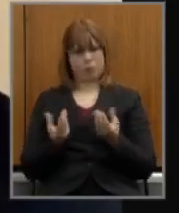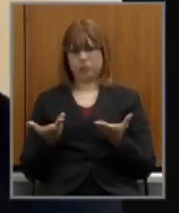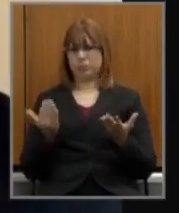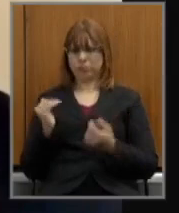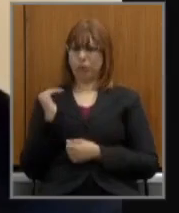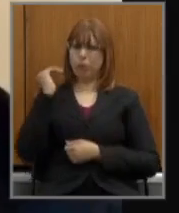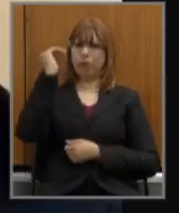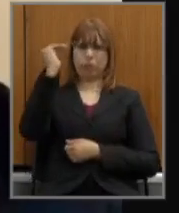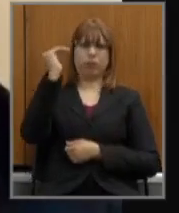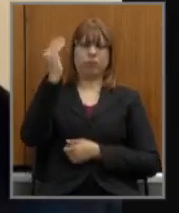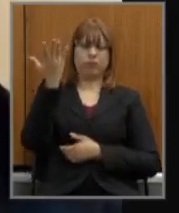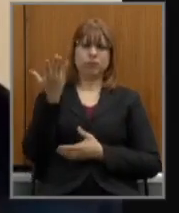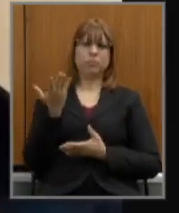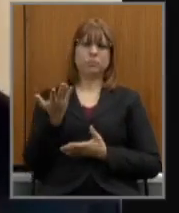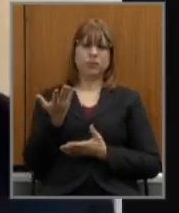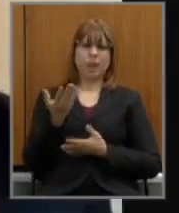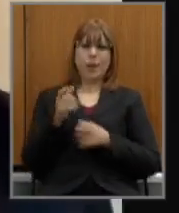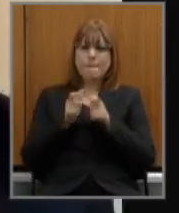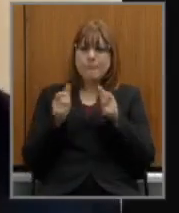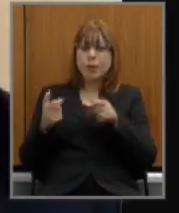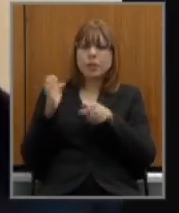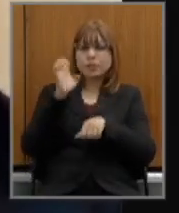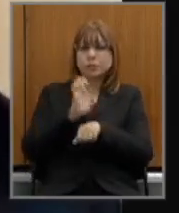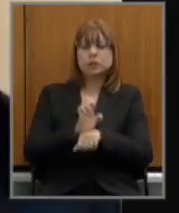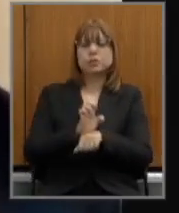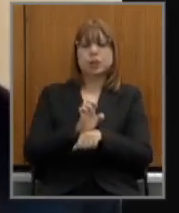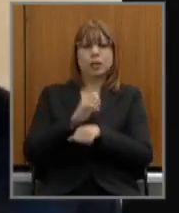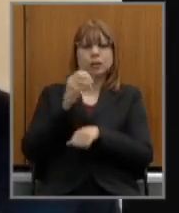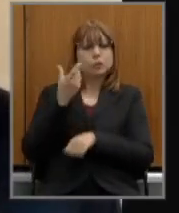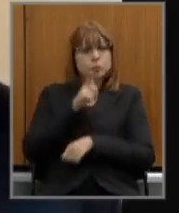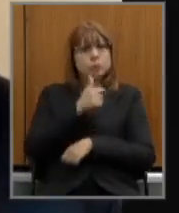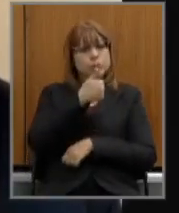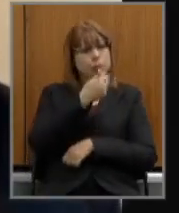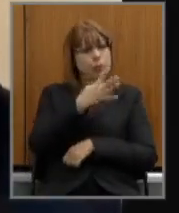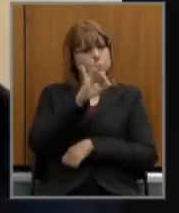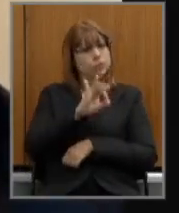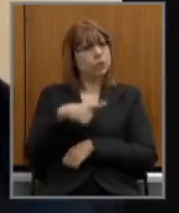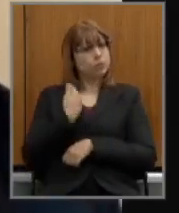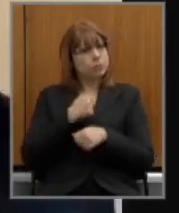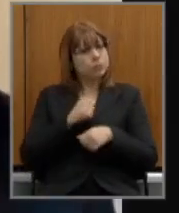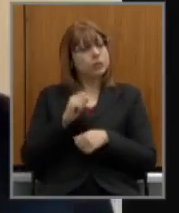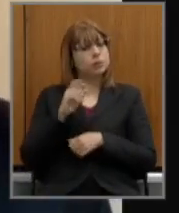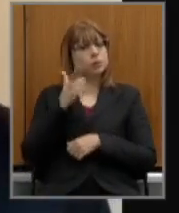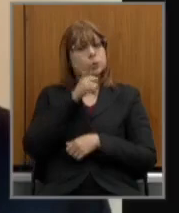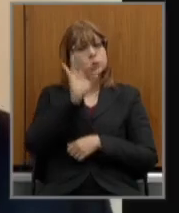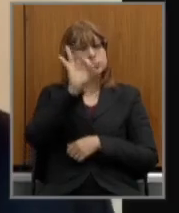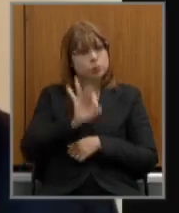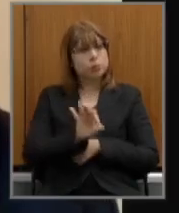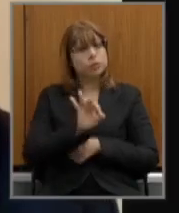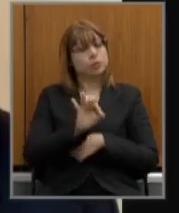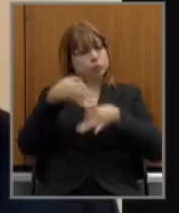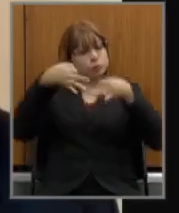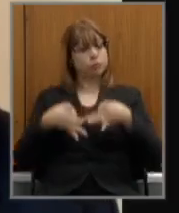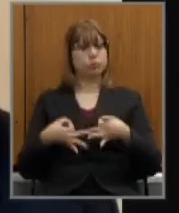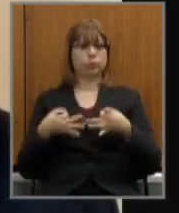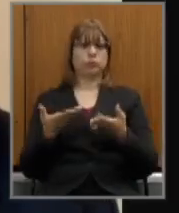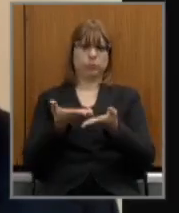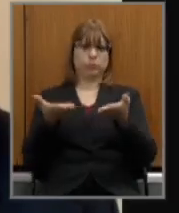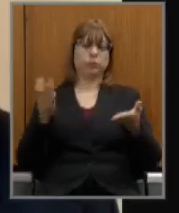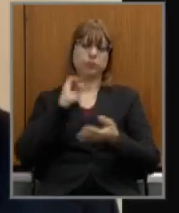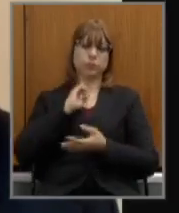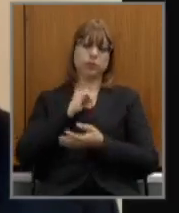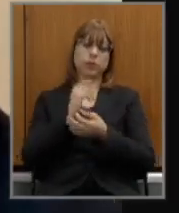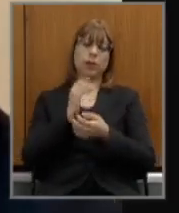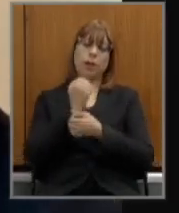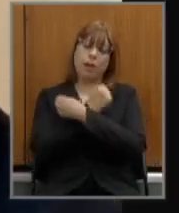basearam praticamente no 14% então vamos encontrar uma alíquota mais justa aqui para o estado de Minas Gerais um grande abraço